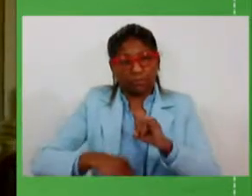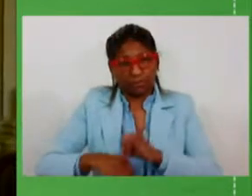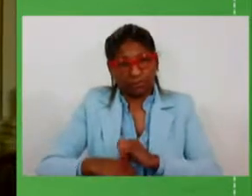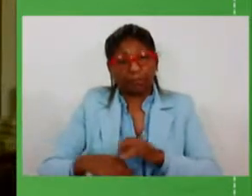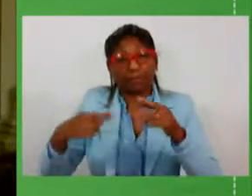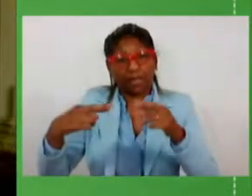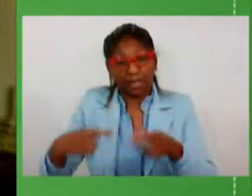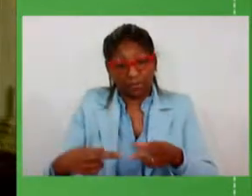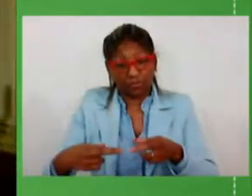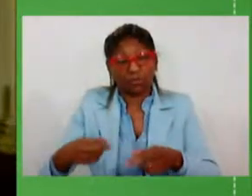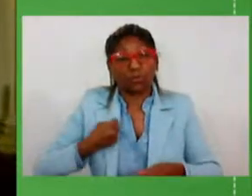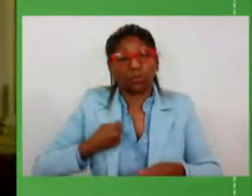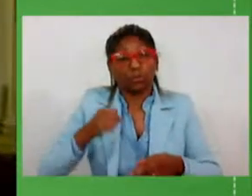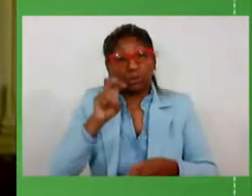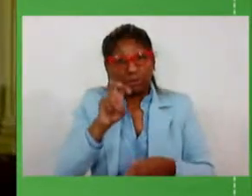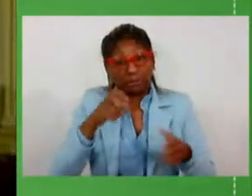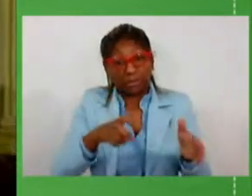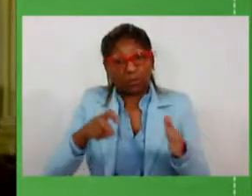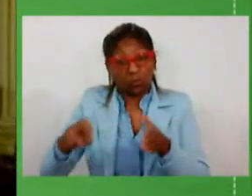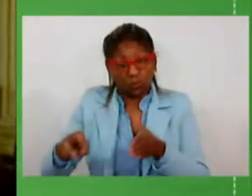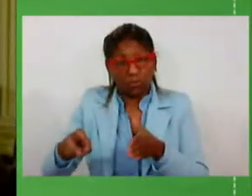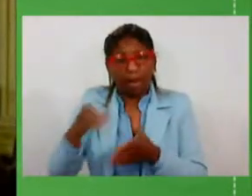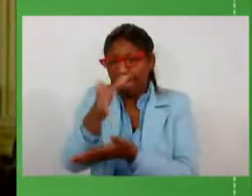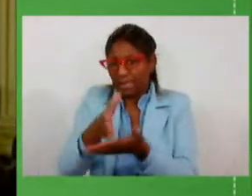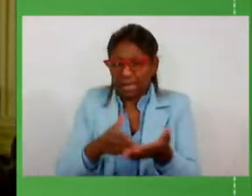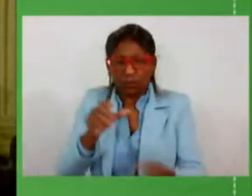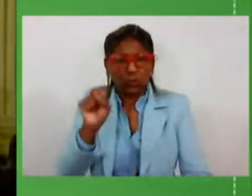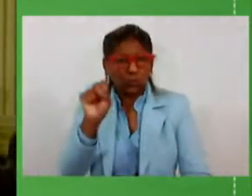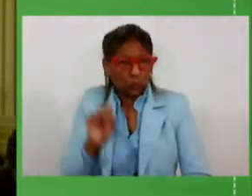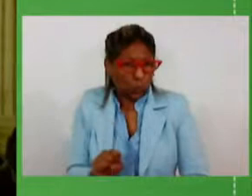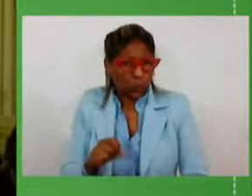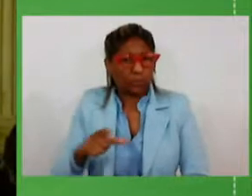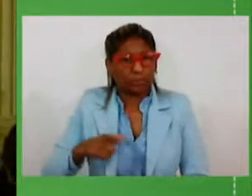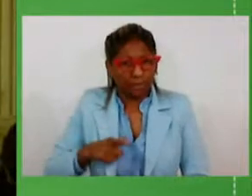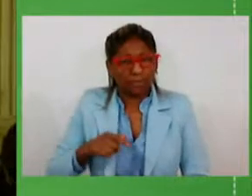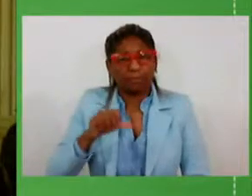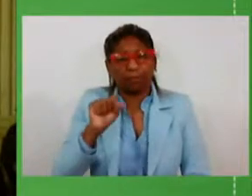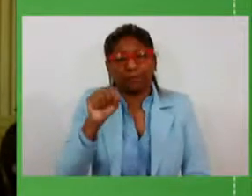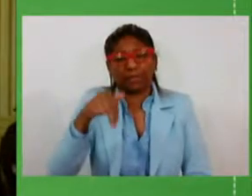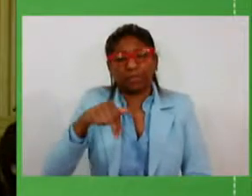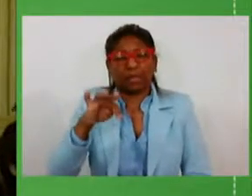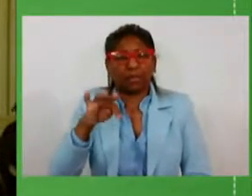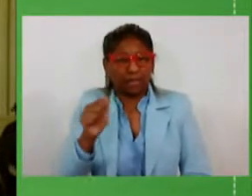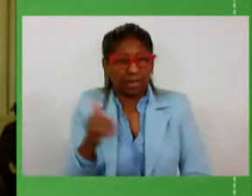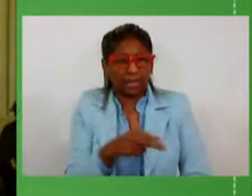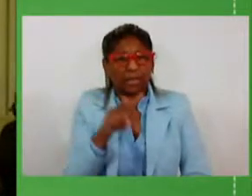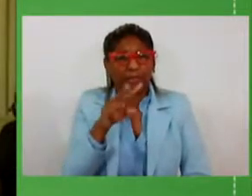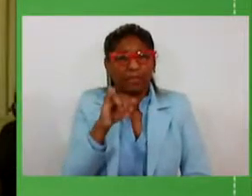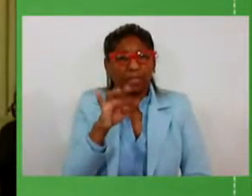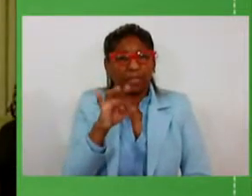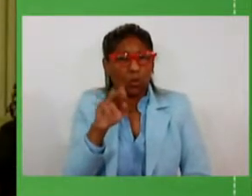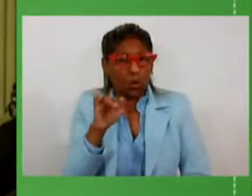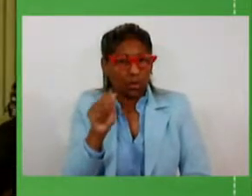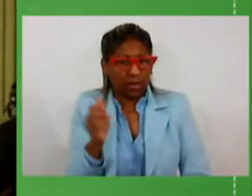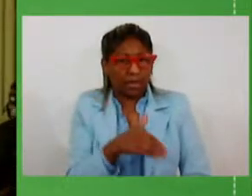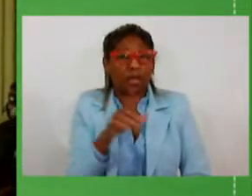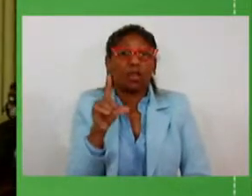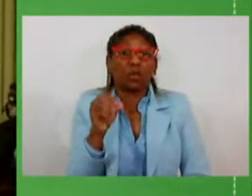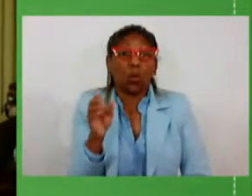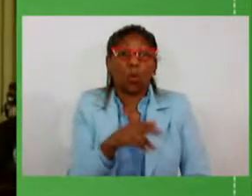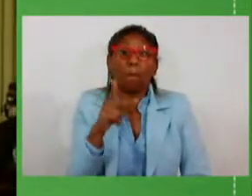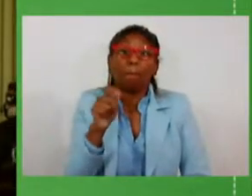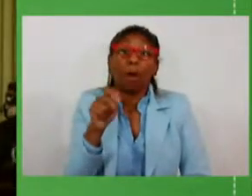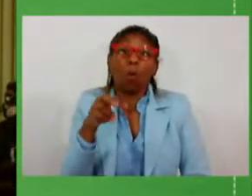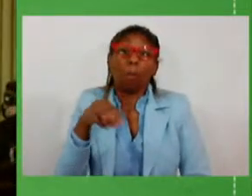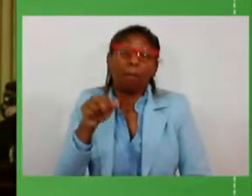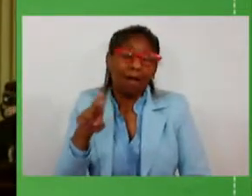5 nós temos a metade sul do estado começando por santa vitória do palmar passando por arroio grande rio grande